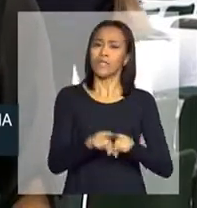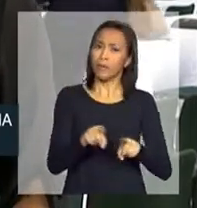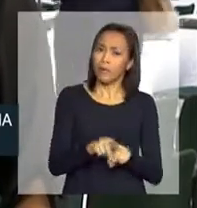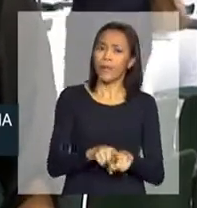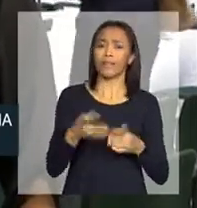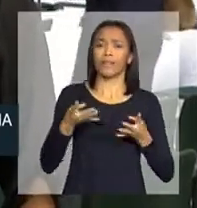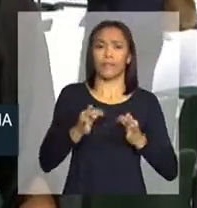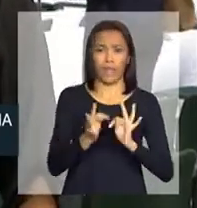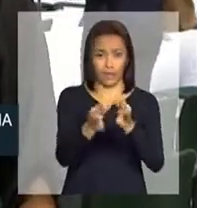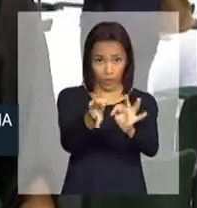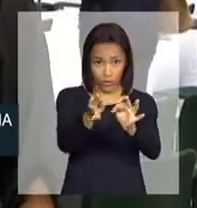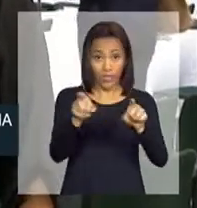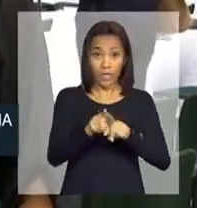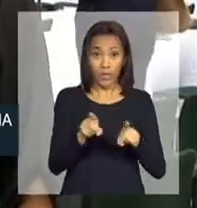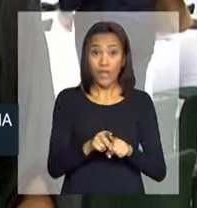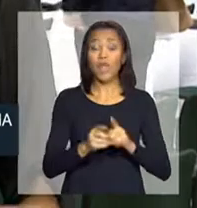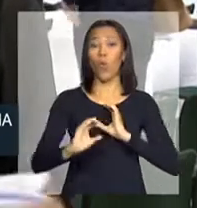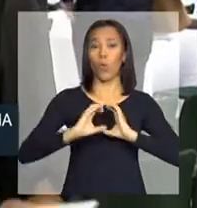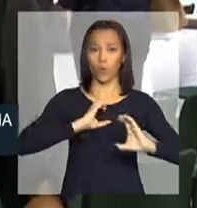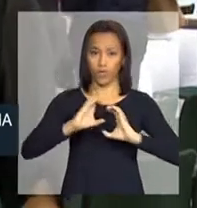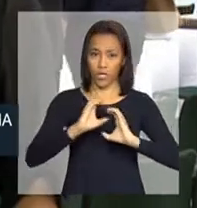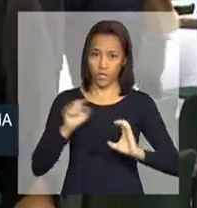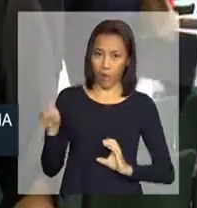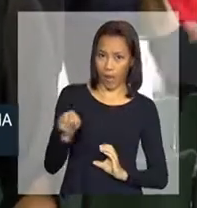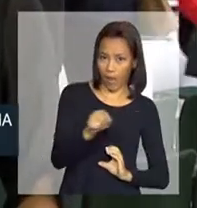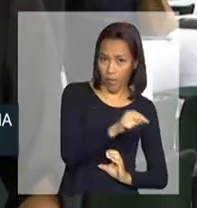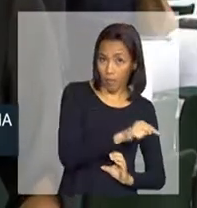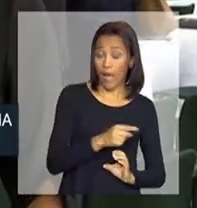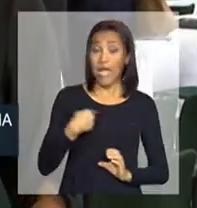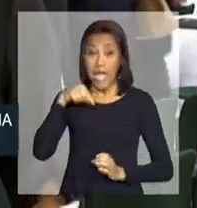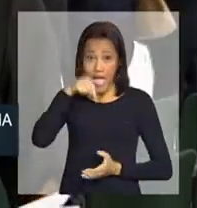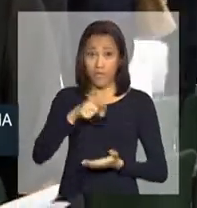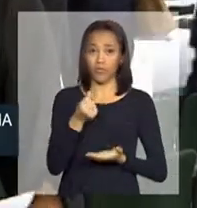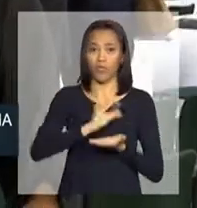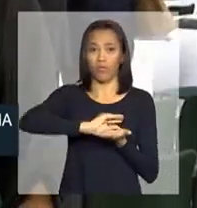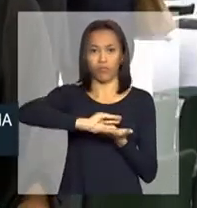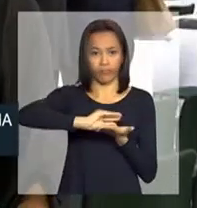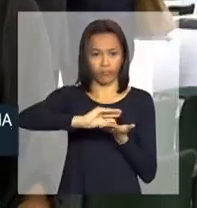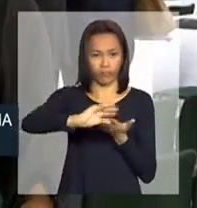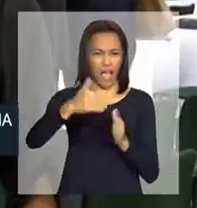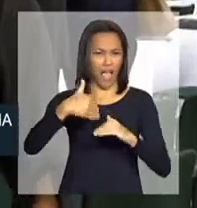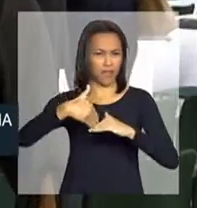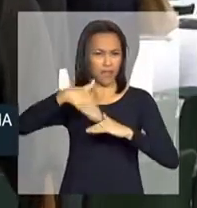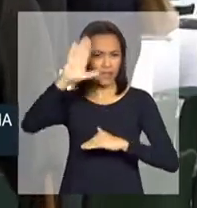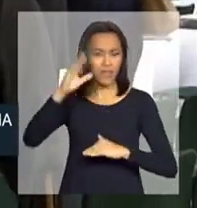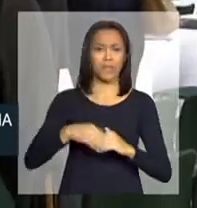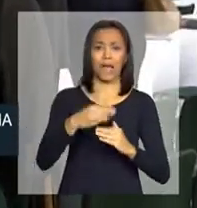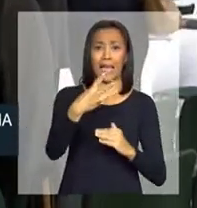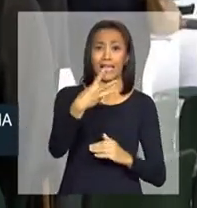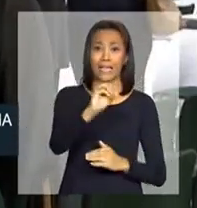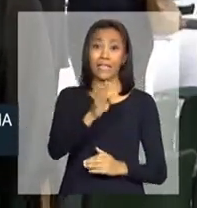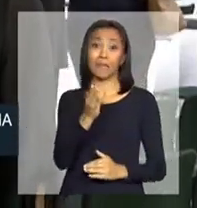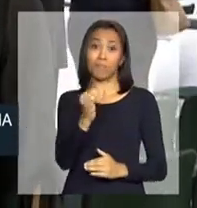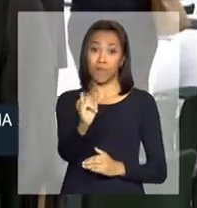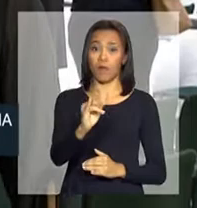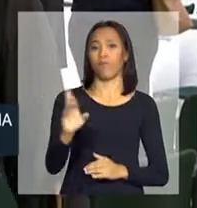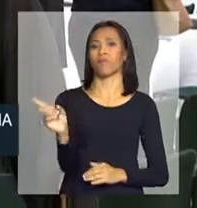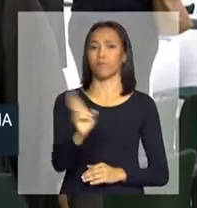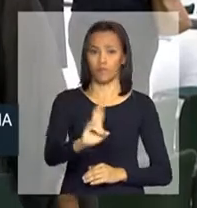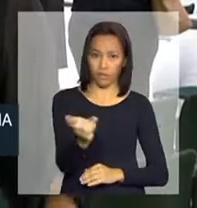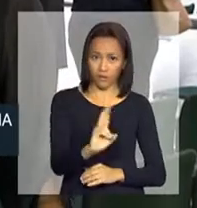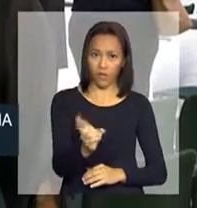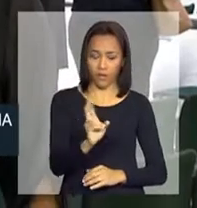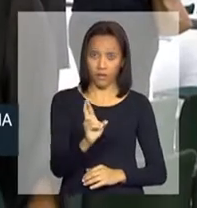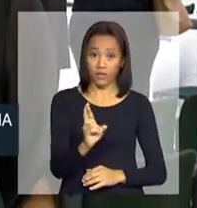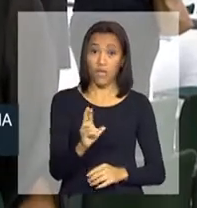informação e comunicação. Os recursos a serem liberados são superiores a 30 bilhões de reais.